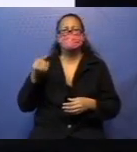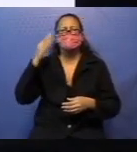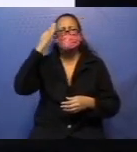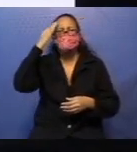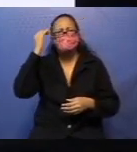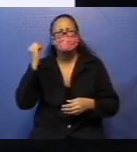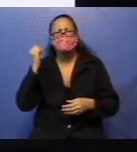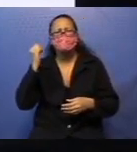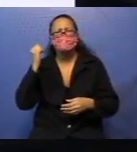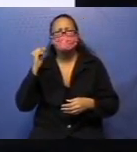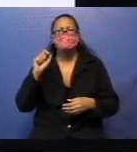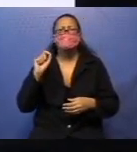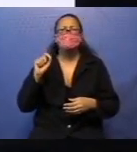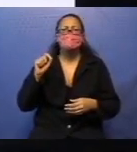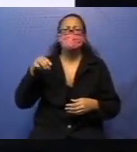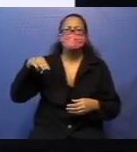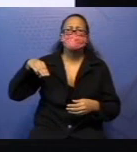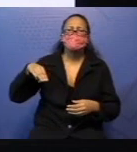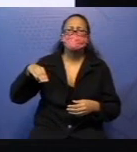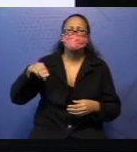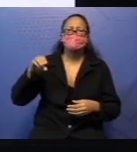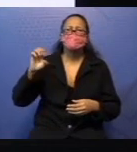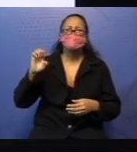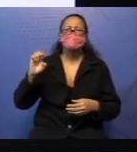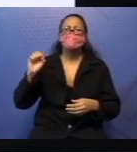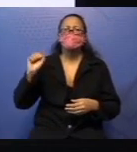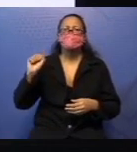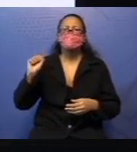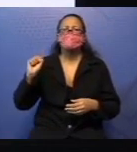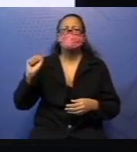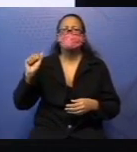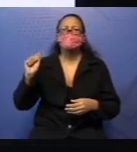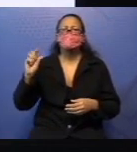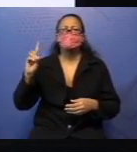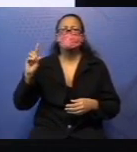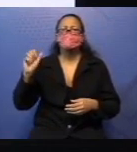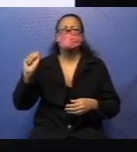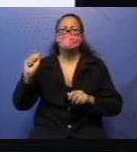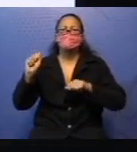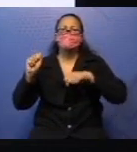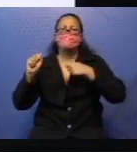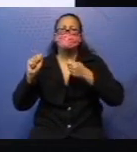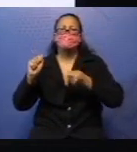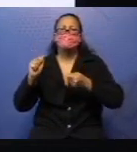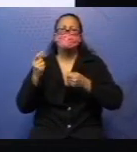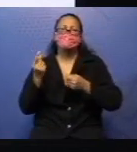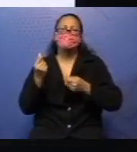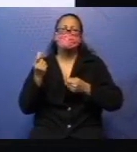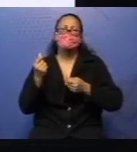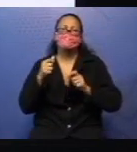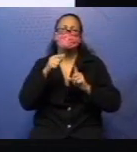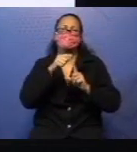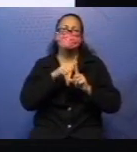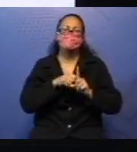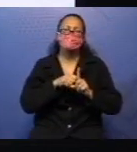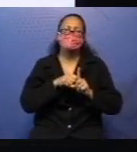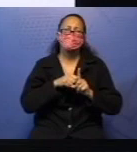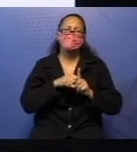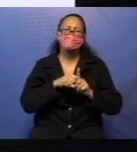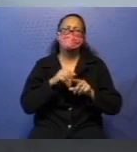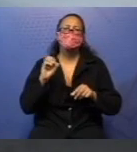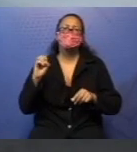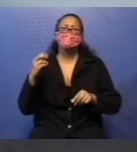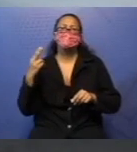e uma mesada? Semanada, gente. Semanada. A que ideia vocês